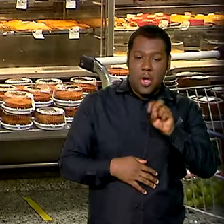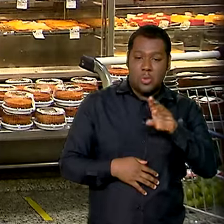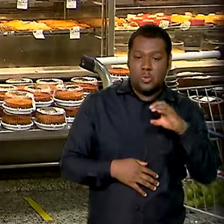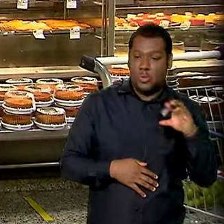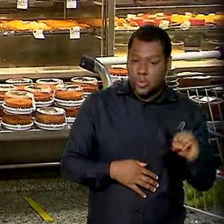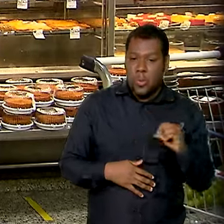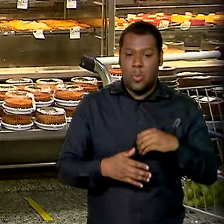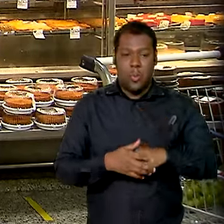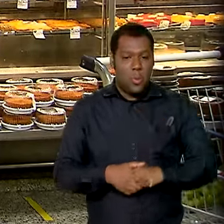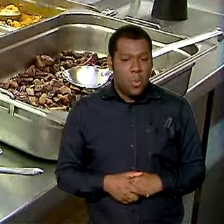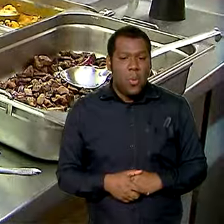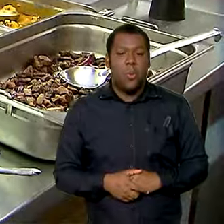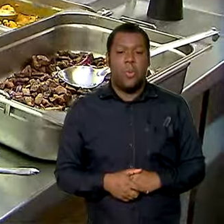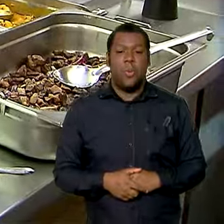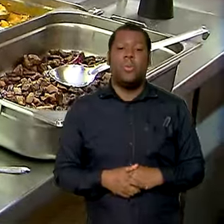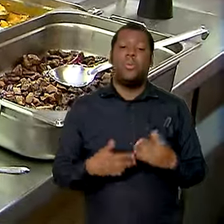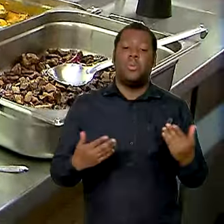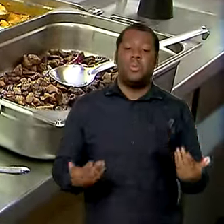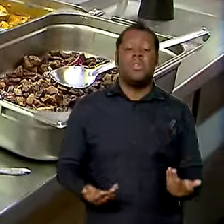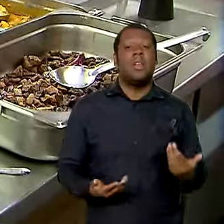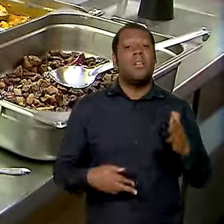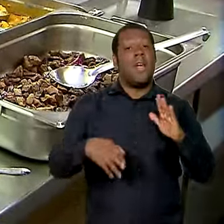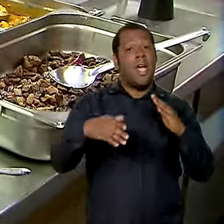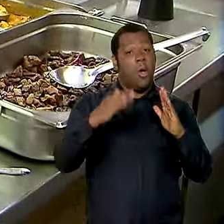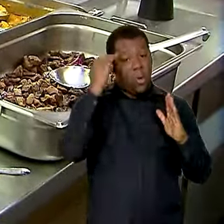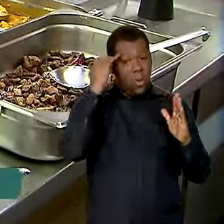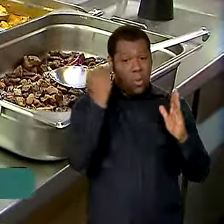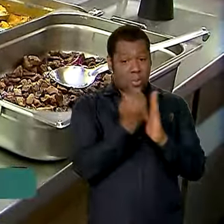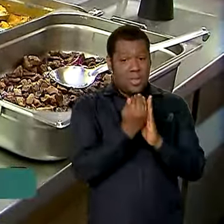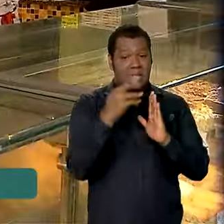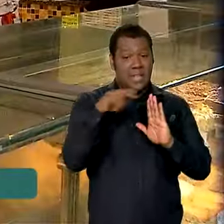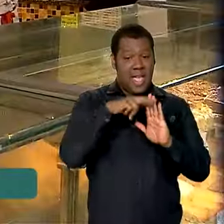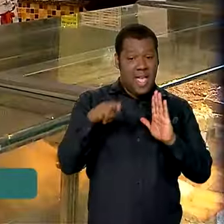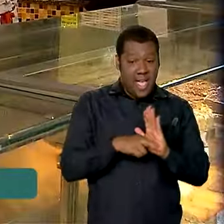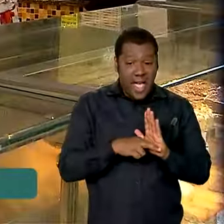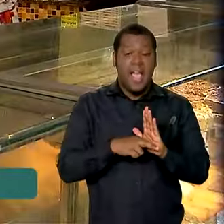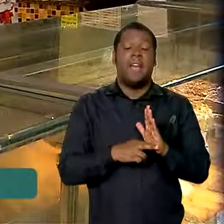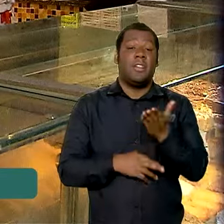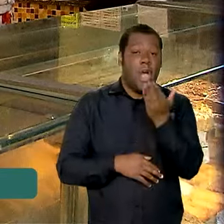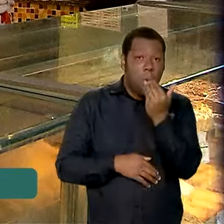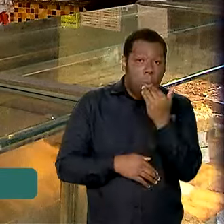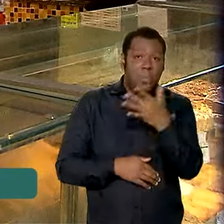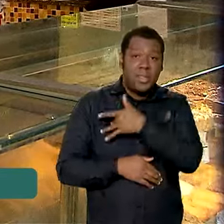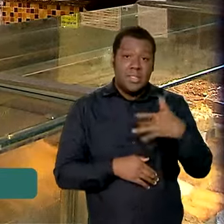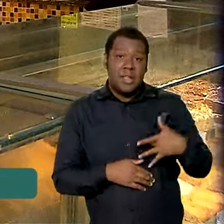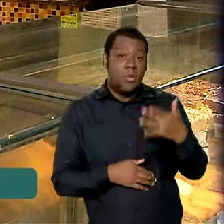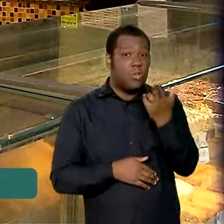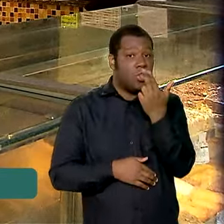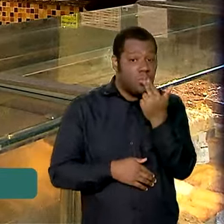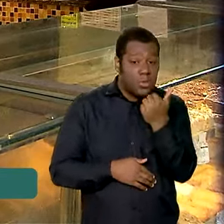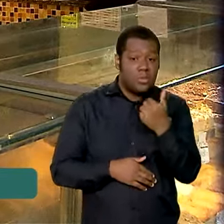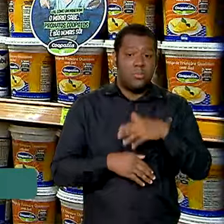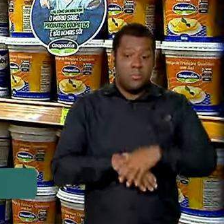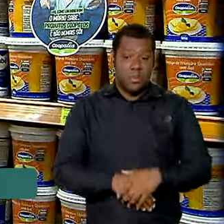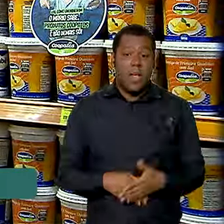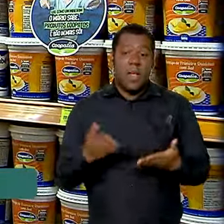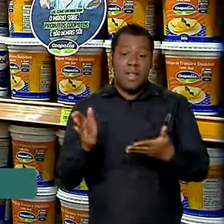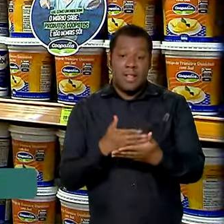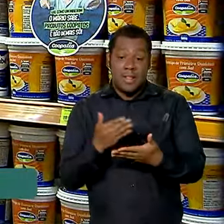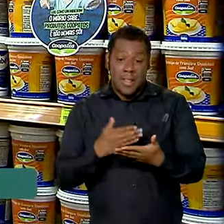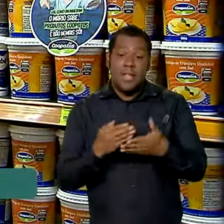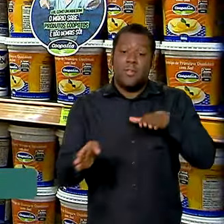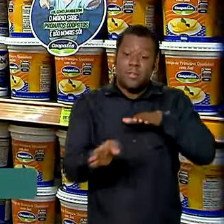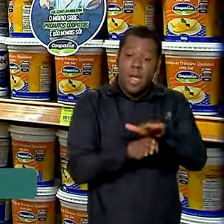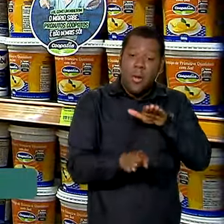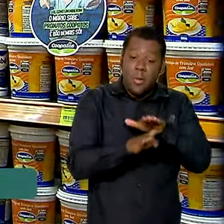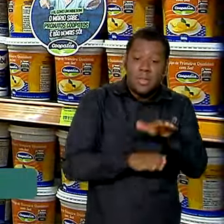com o texto, a medida segue as recomendações de alimentação saudável e nutricionalmente adequada do Guia Alimentar para a população